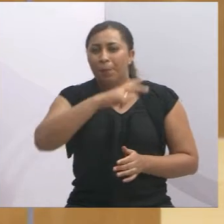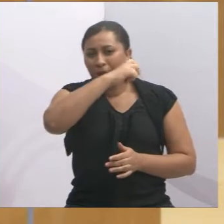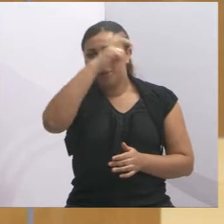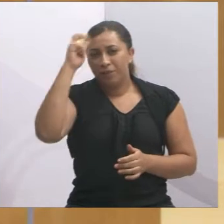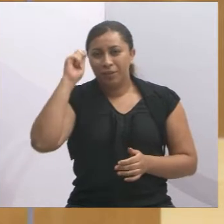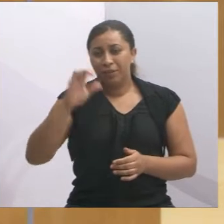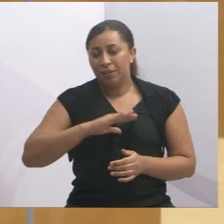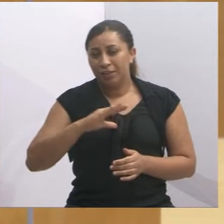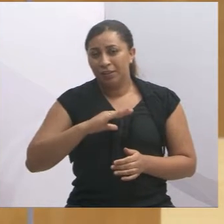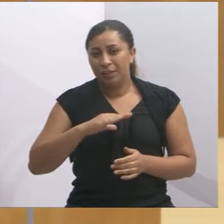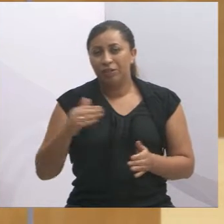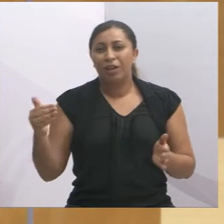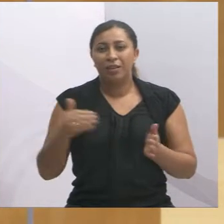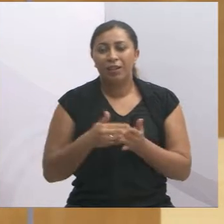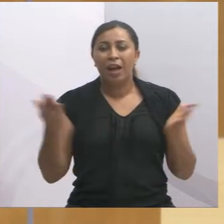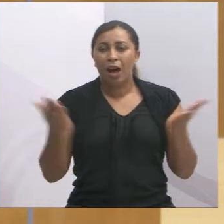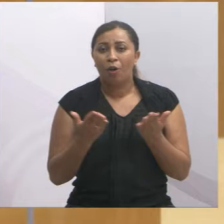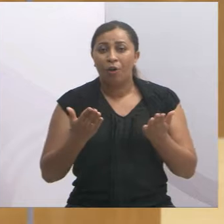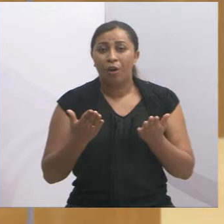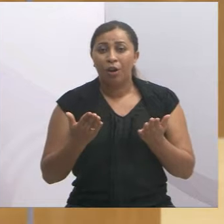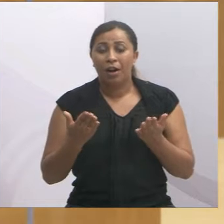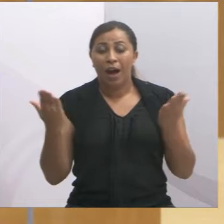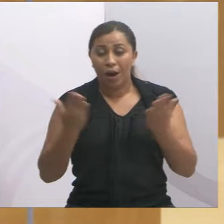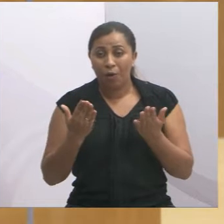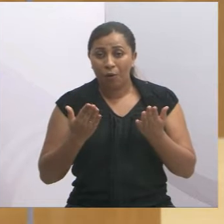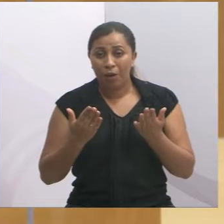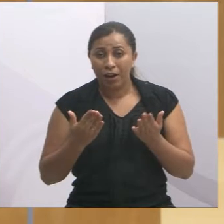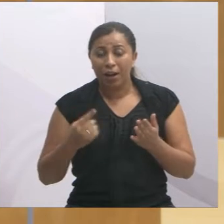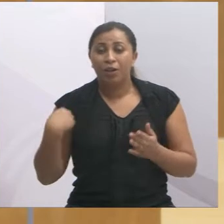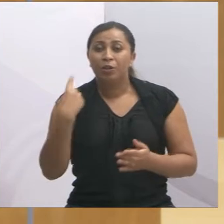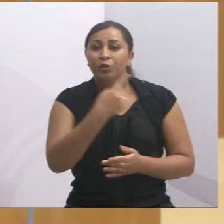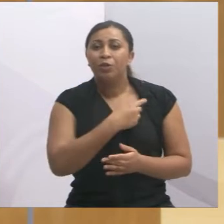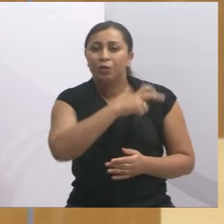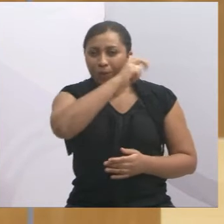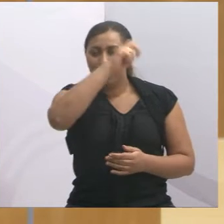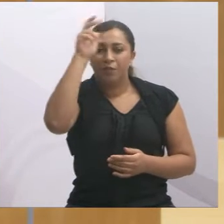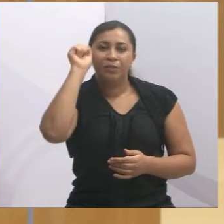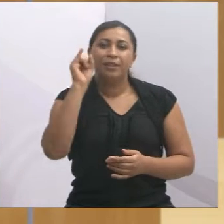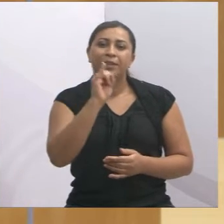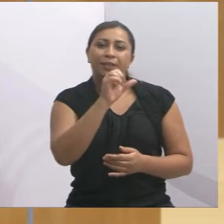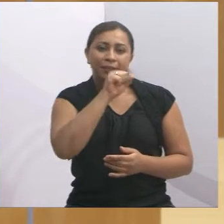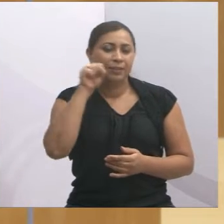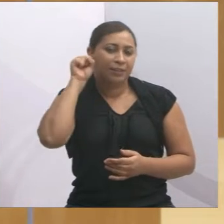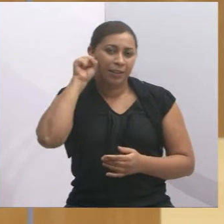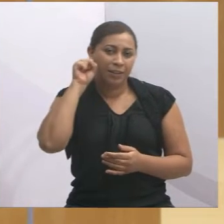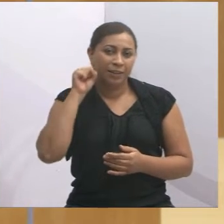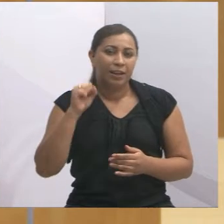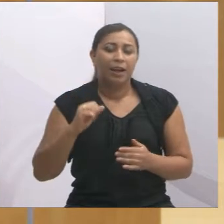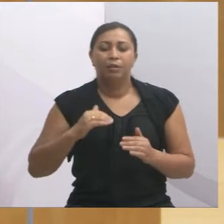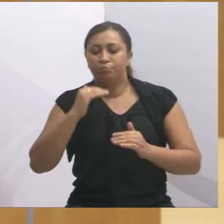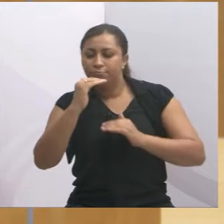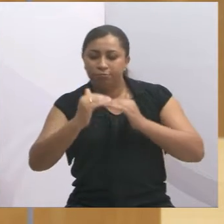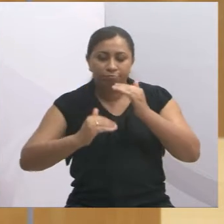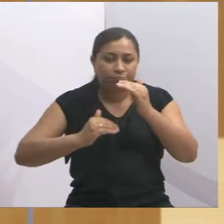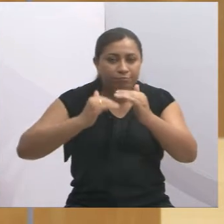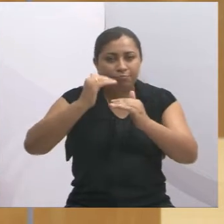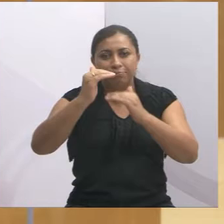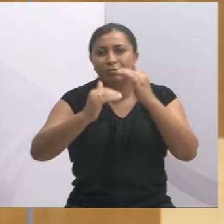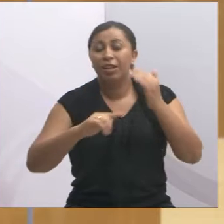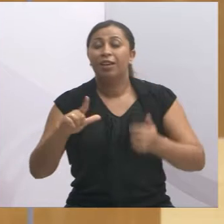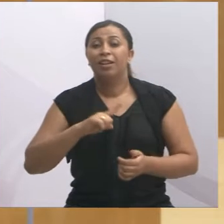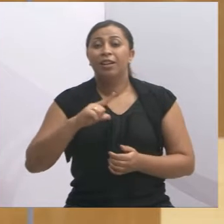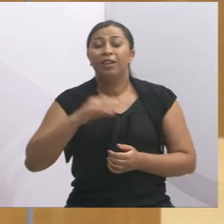hoje é o prefeito Zair Santana, então eu falo que cada um tem a sua parcela de contribuição, e eu tenho